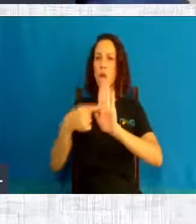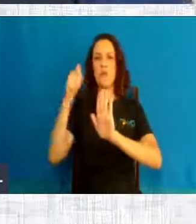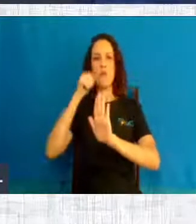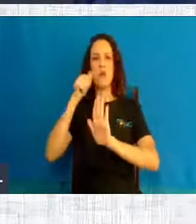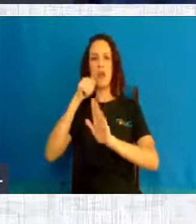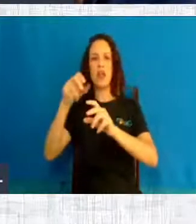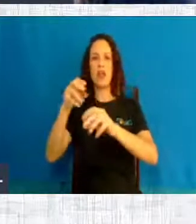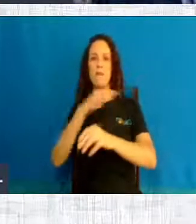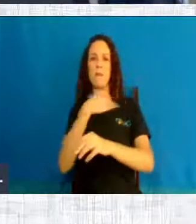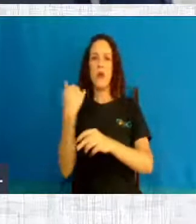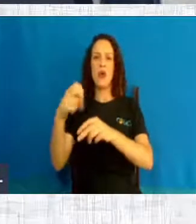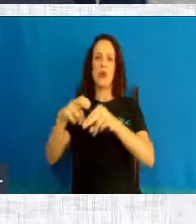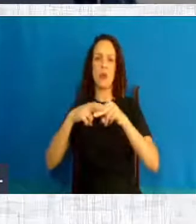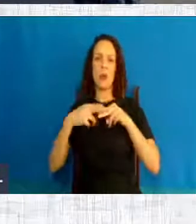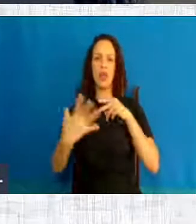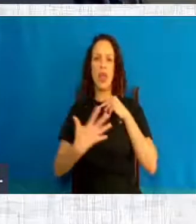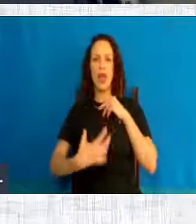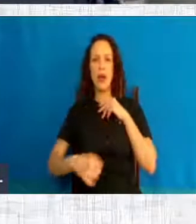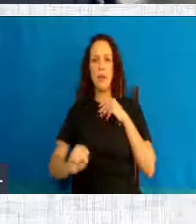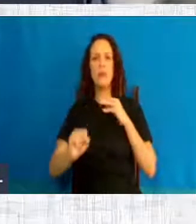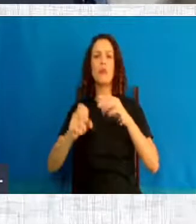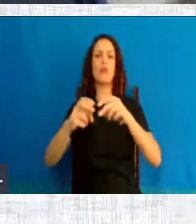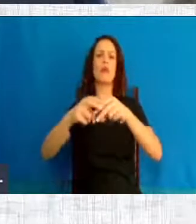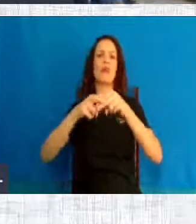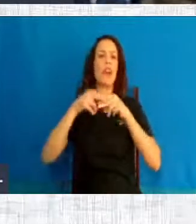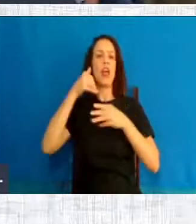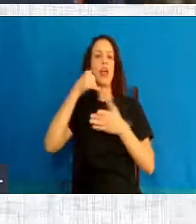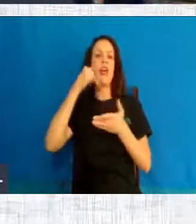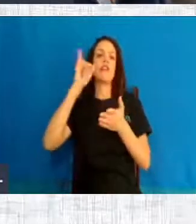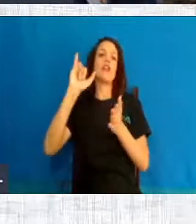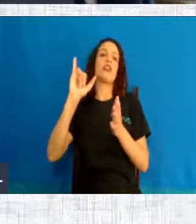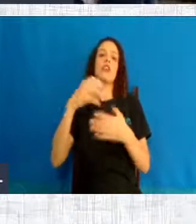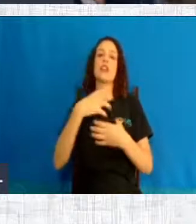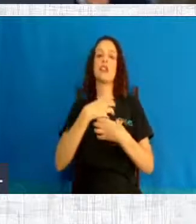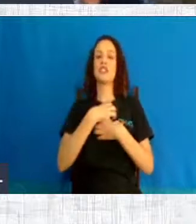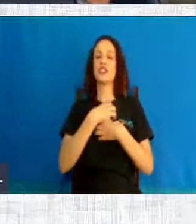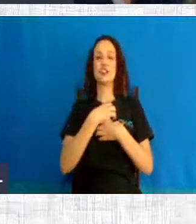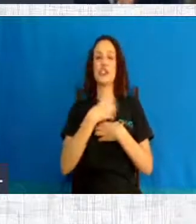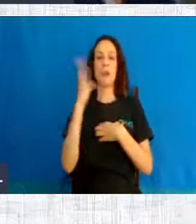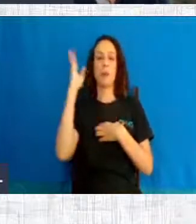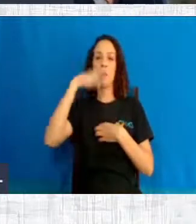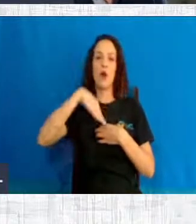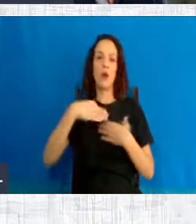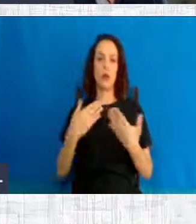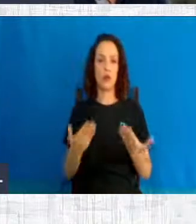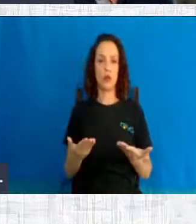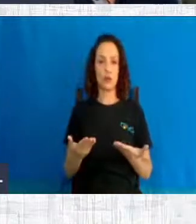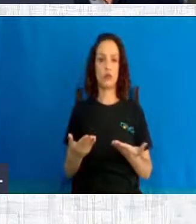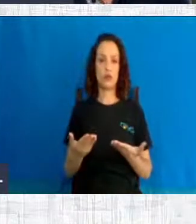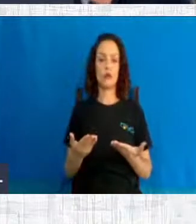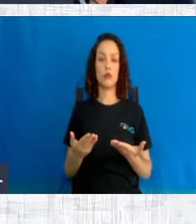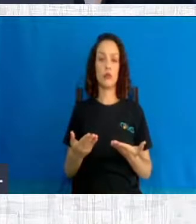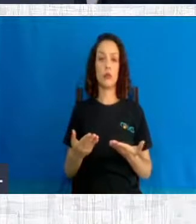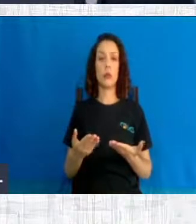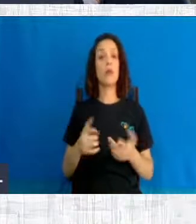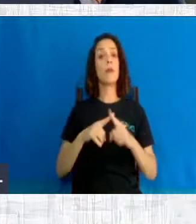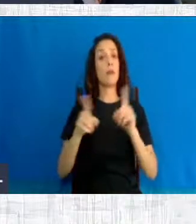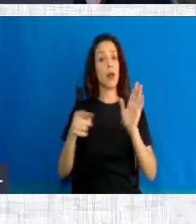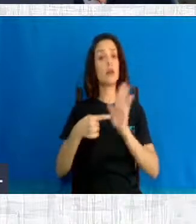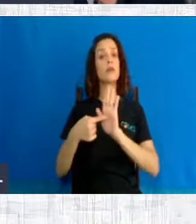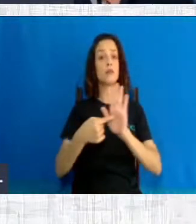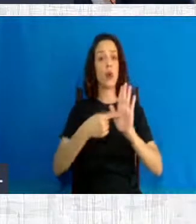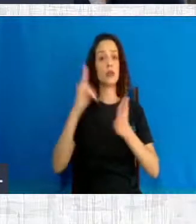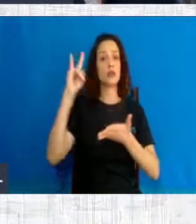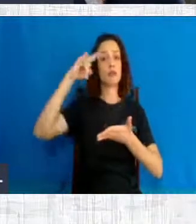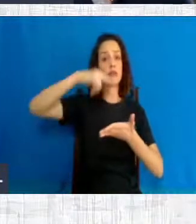desagradável para a família, não é? Mas eles concedem, então, esses atestados de óbito lá na Planet Parenhud,